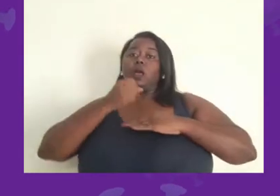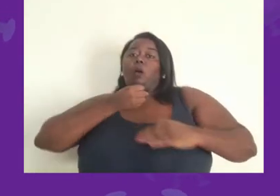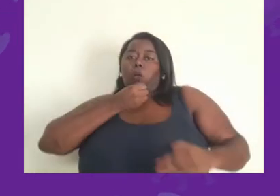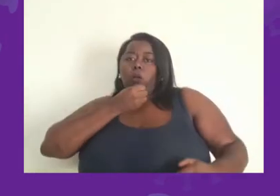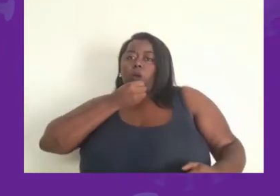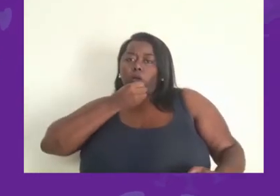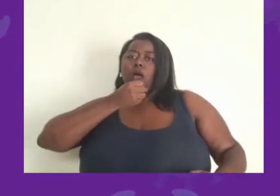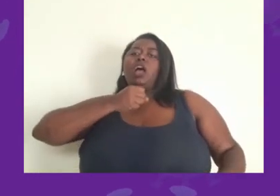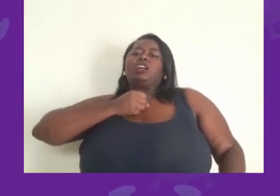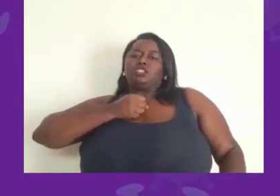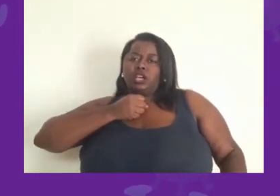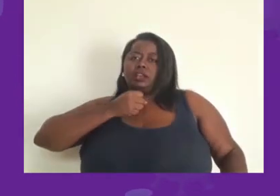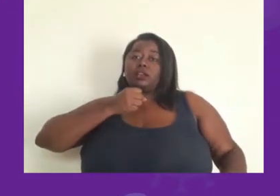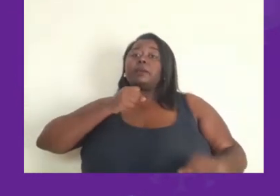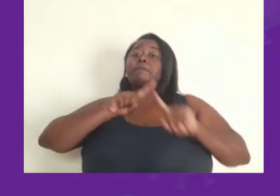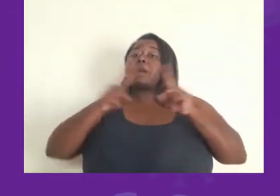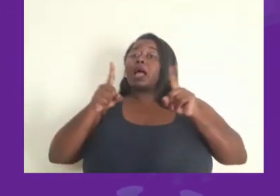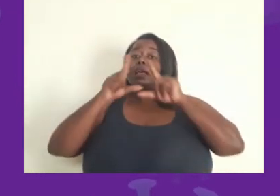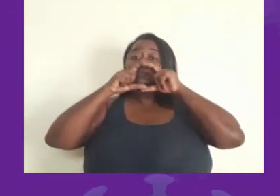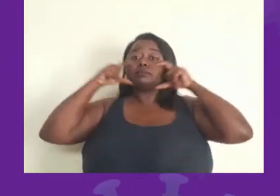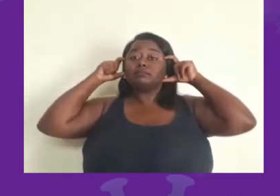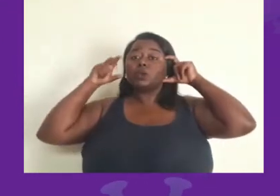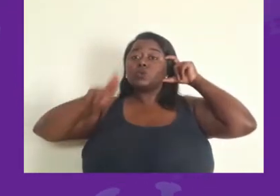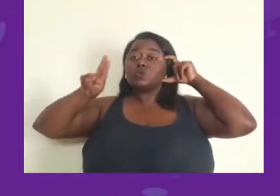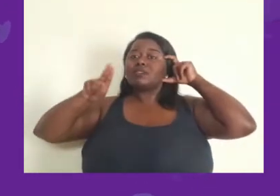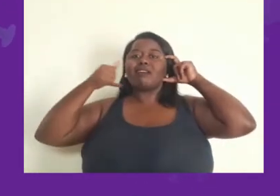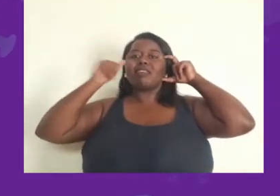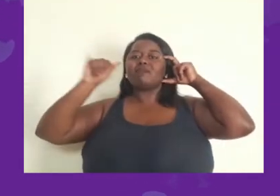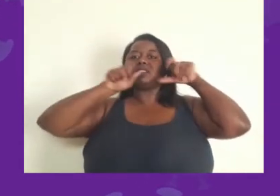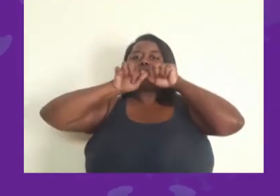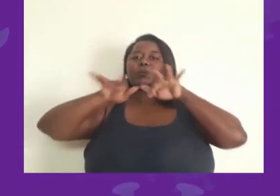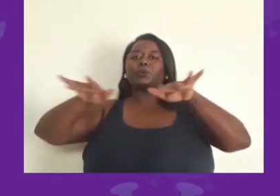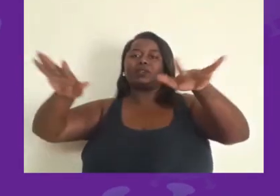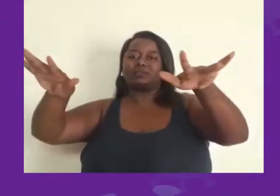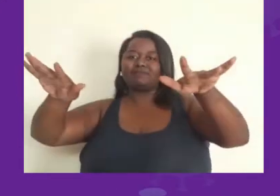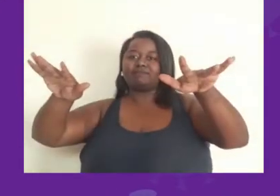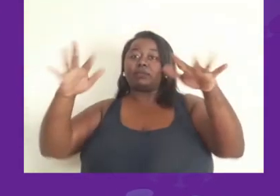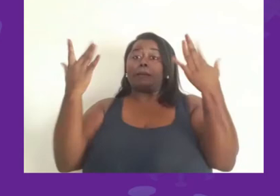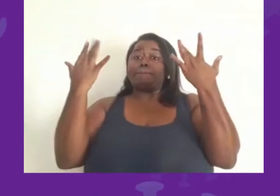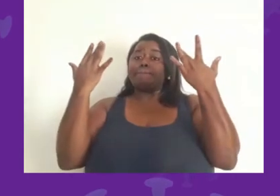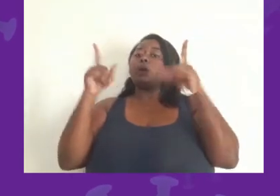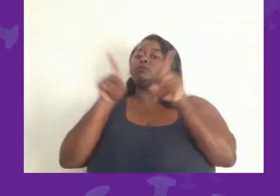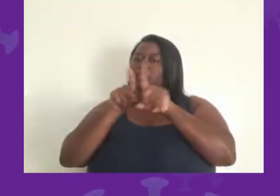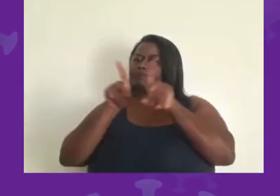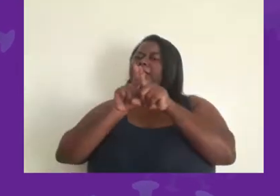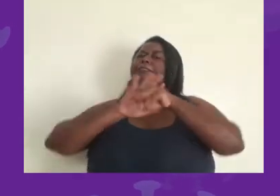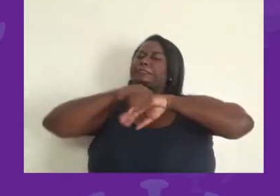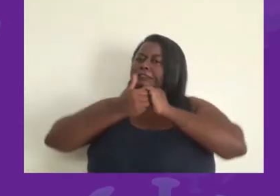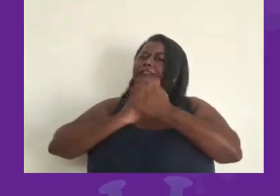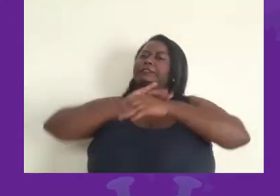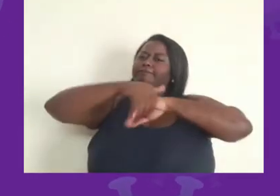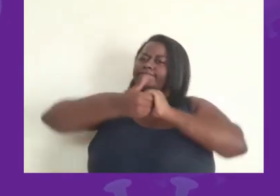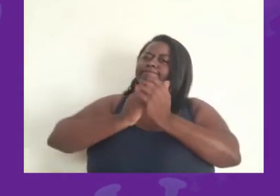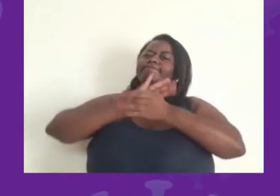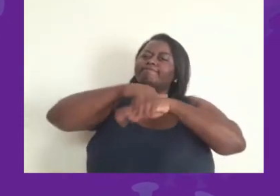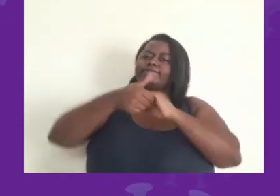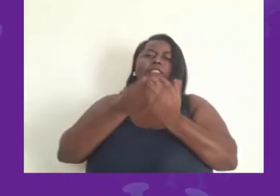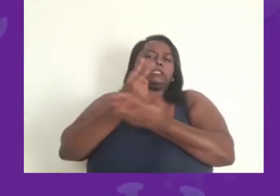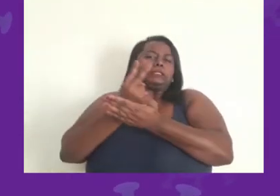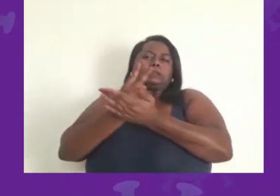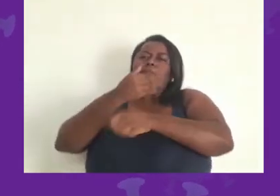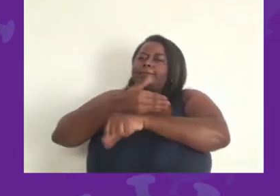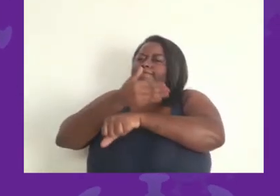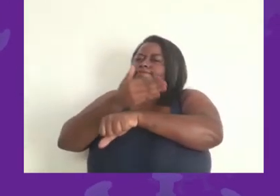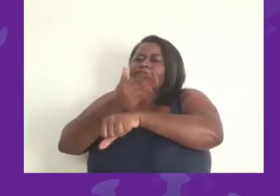eu vou evitar que a saliva alcance o rosto de outra pessoa, lavando as mãos insistentemente, todas as